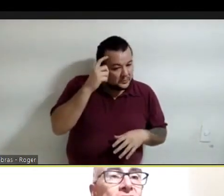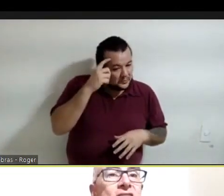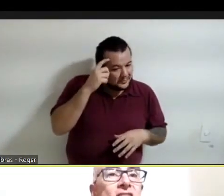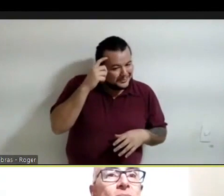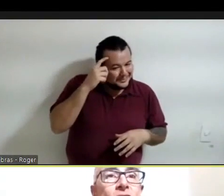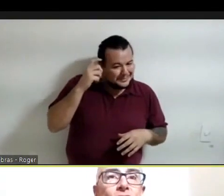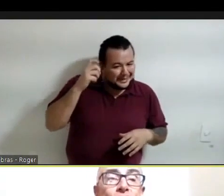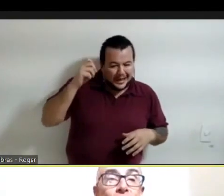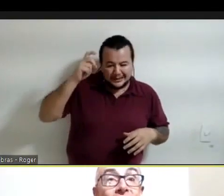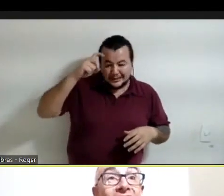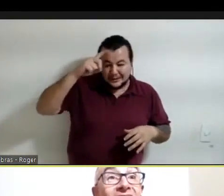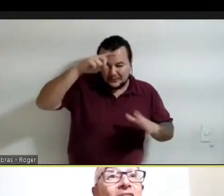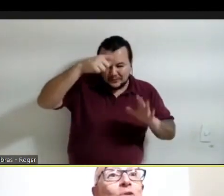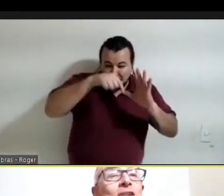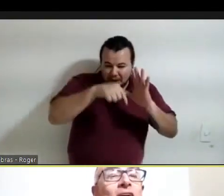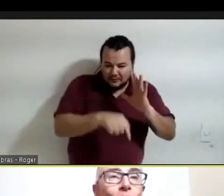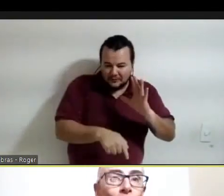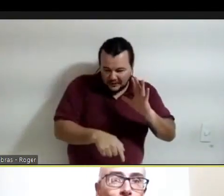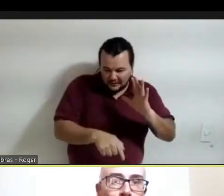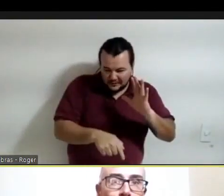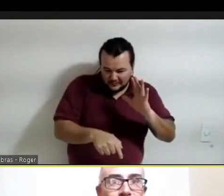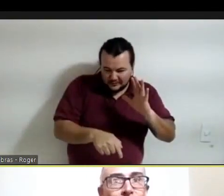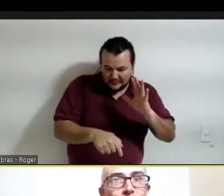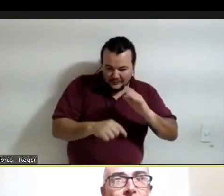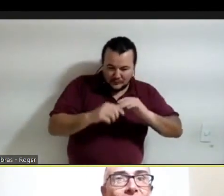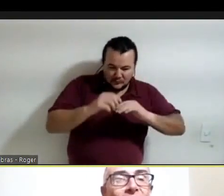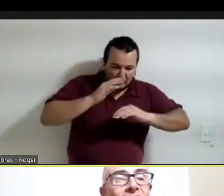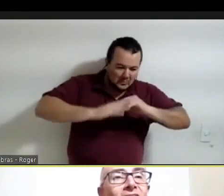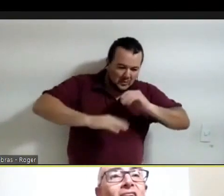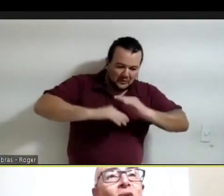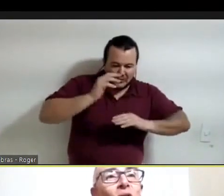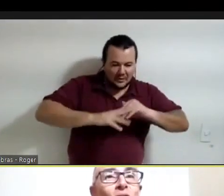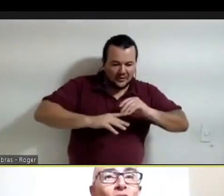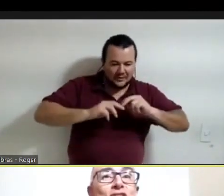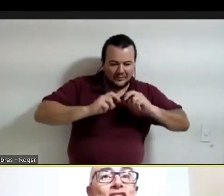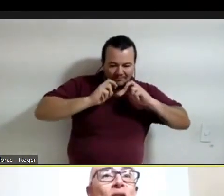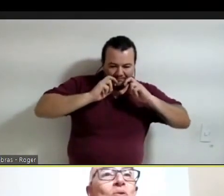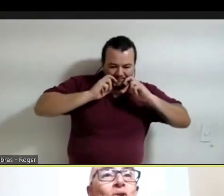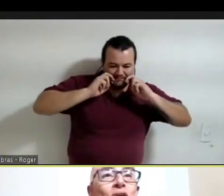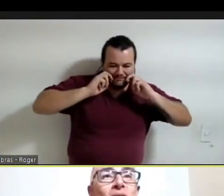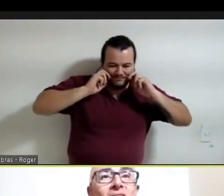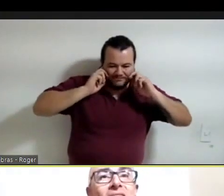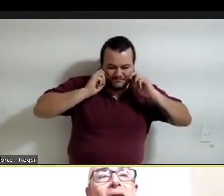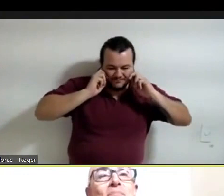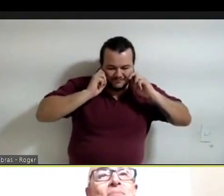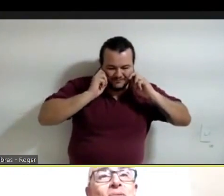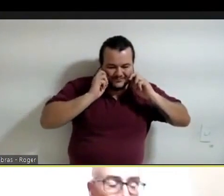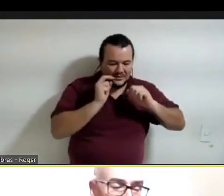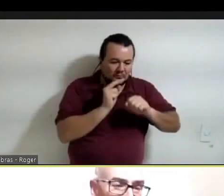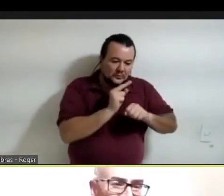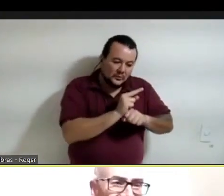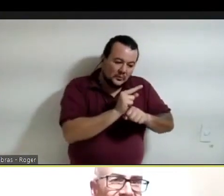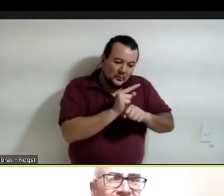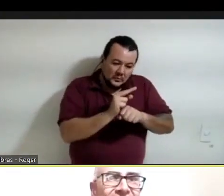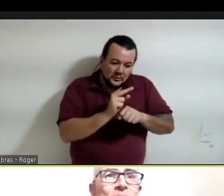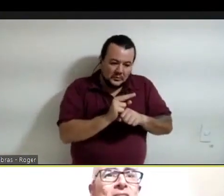Profesionais tímidos, cautelosos, que juegan no lado seguro do campo,